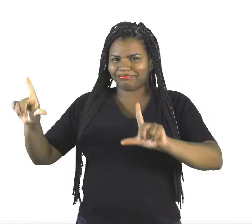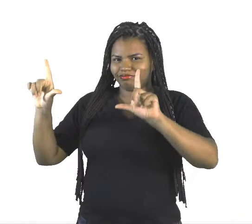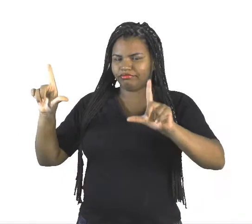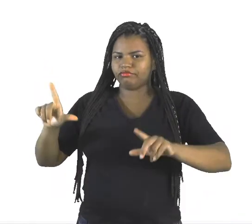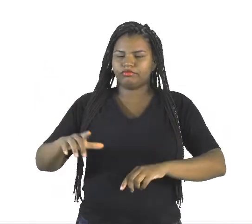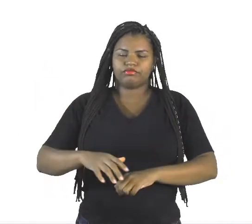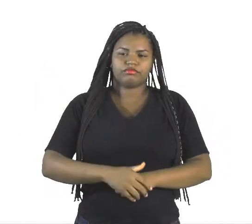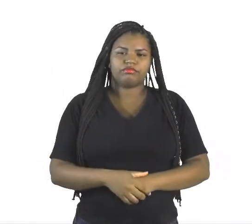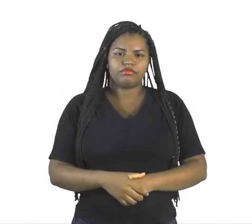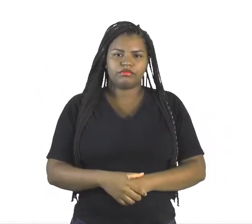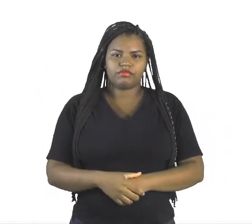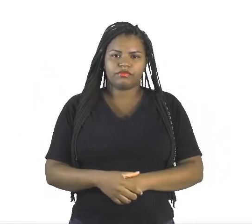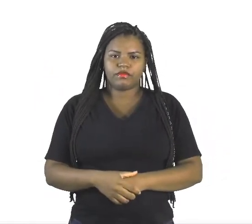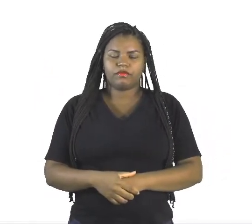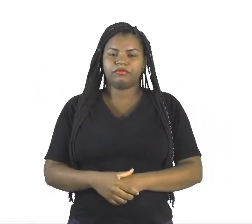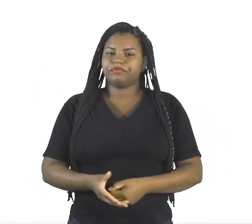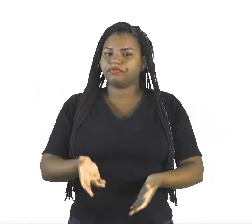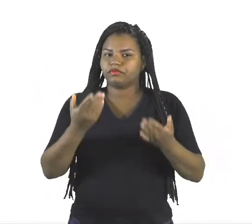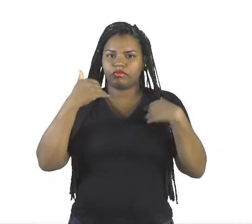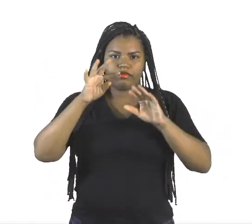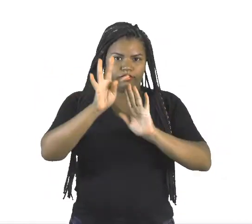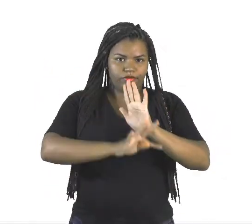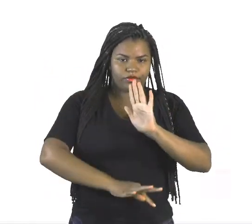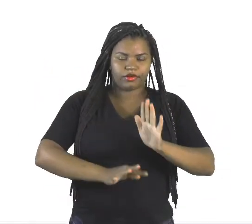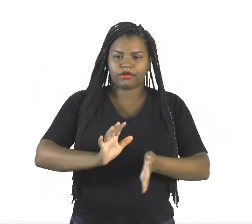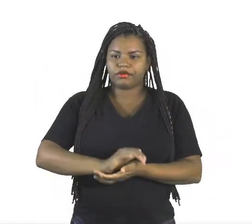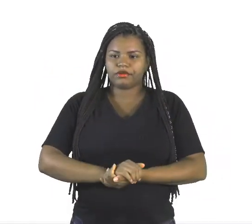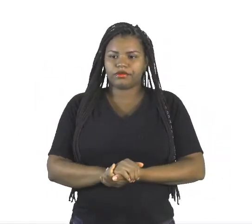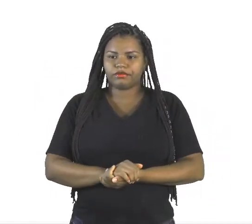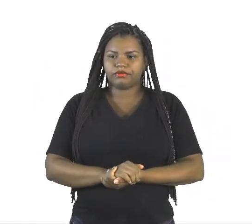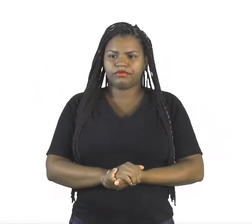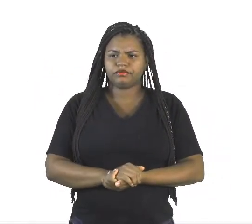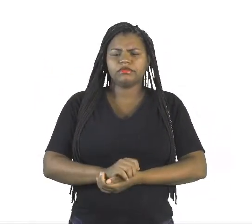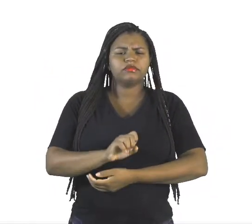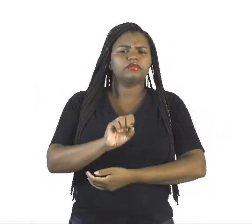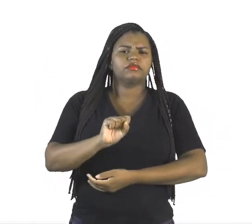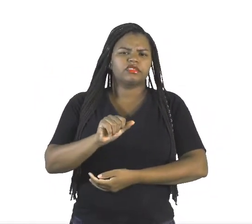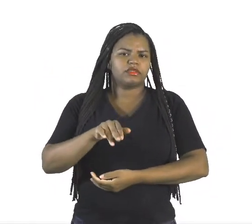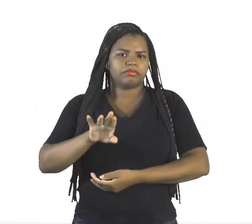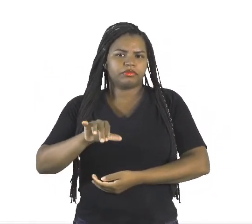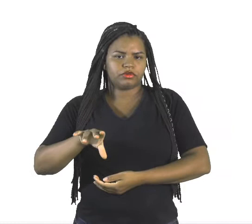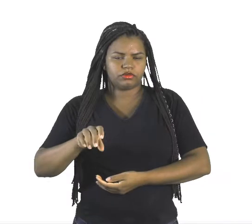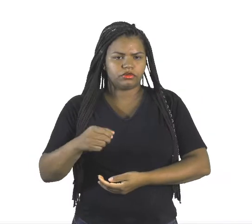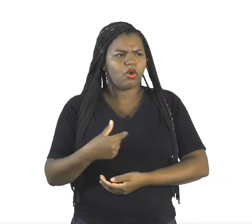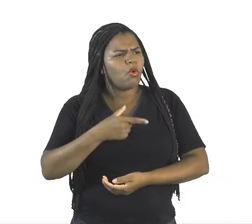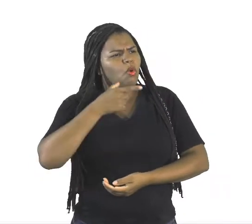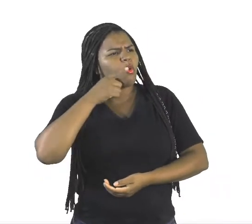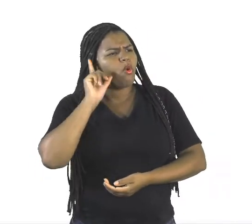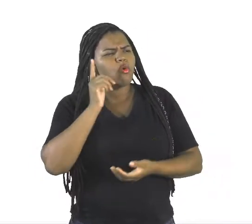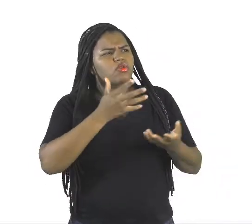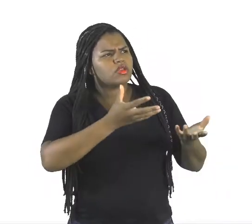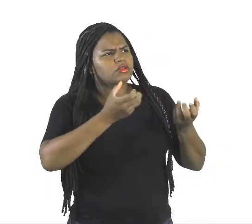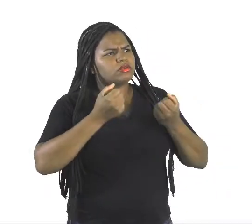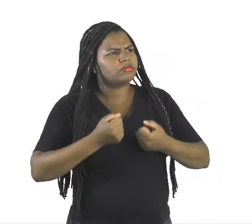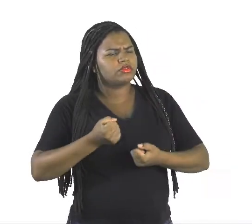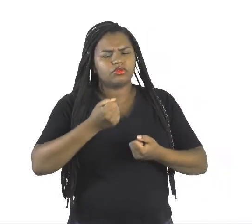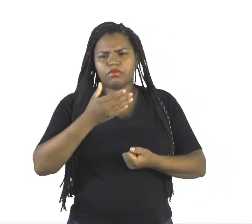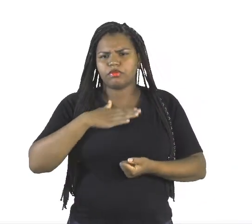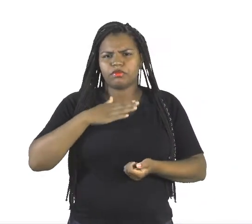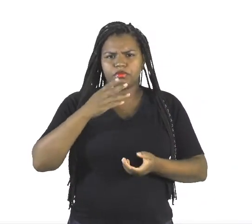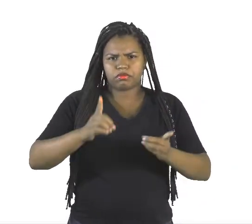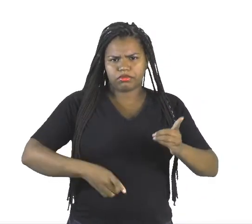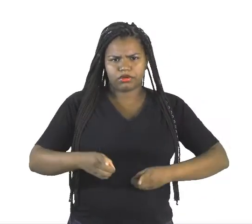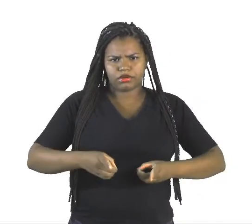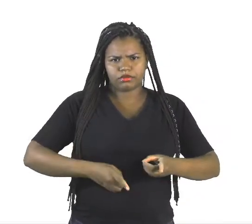Vamos lá ao texto. Sabino. Ontem recebi de meu primo Sabino esta carta,